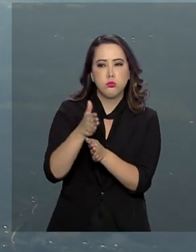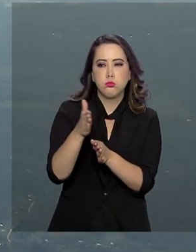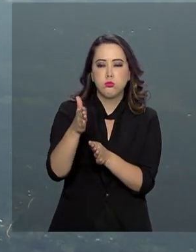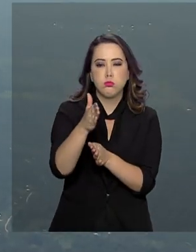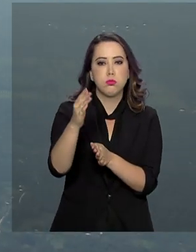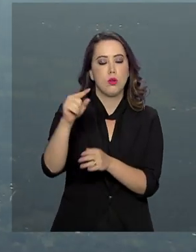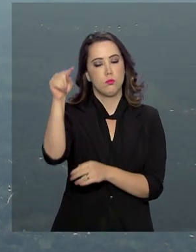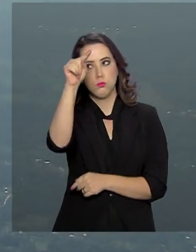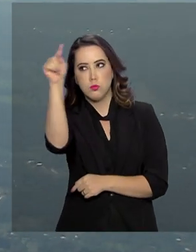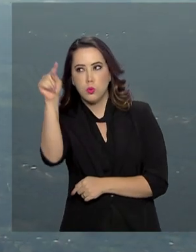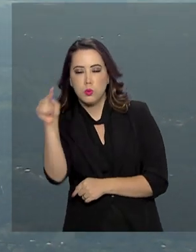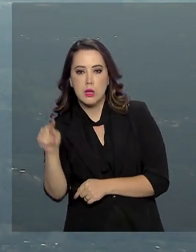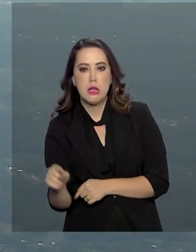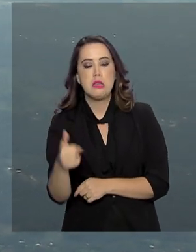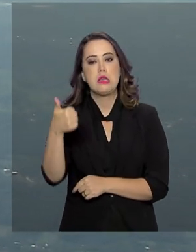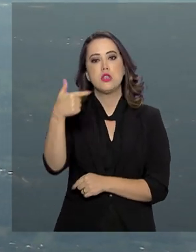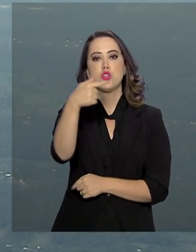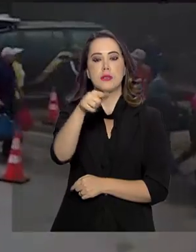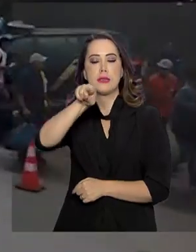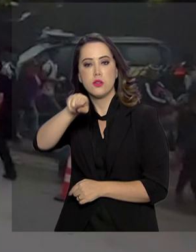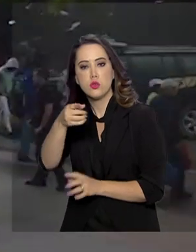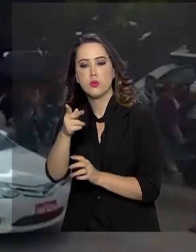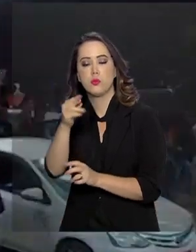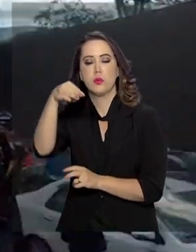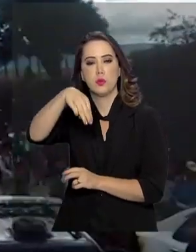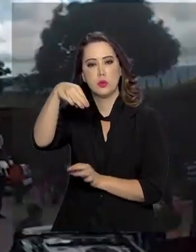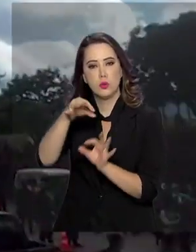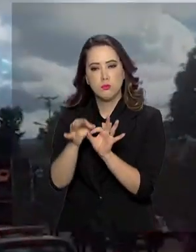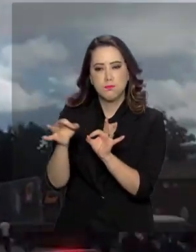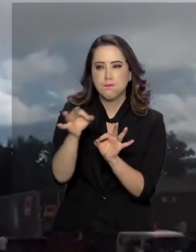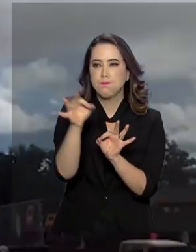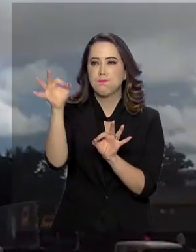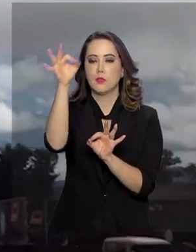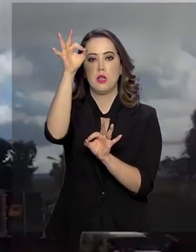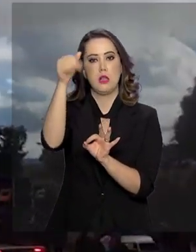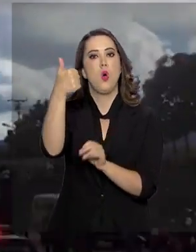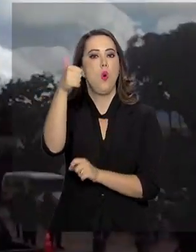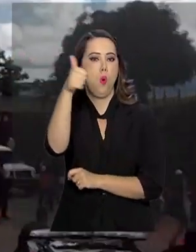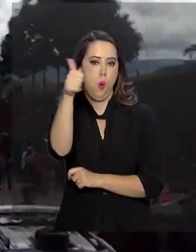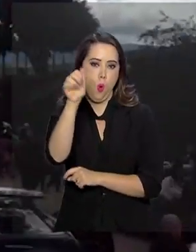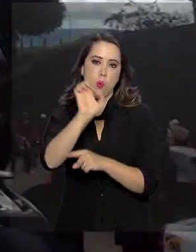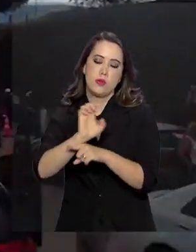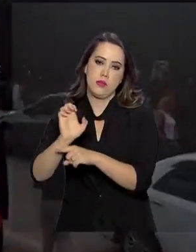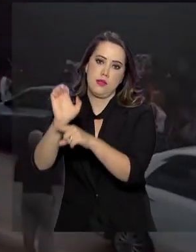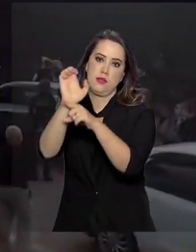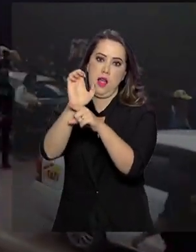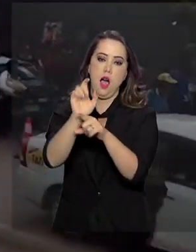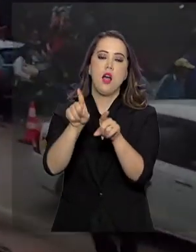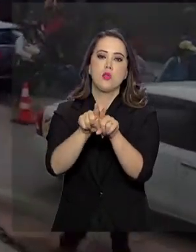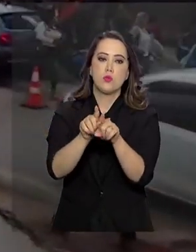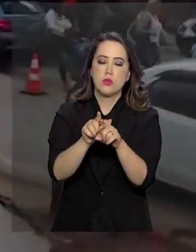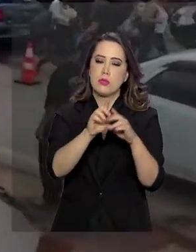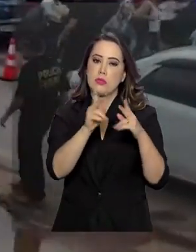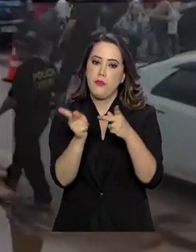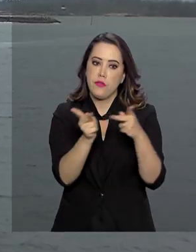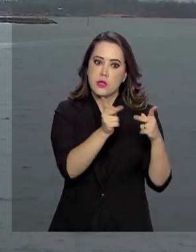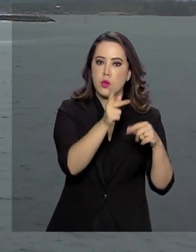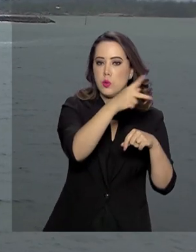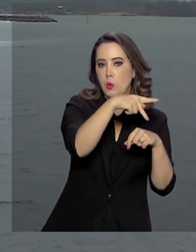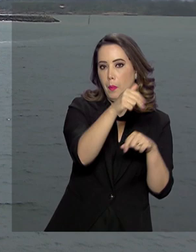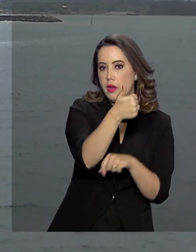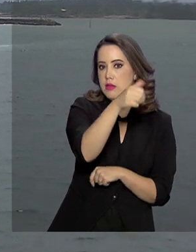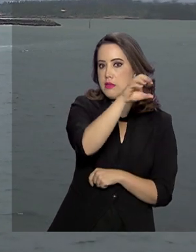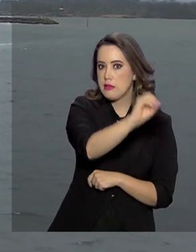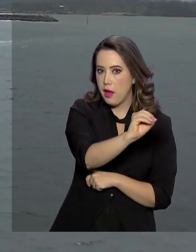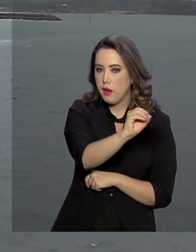quilômetros de extensão, inclui 11 estados e se comunica com 10 países vizinhos. Isso sem falar na fronteira